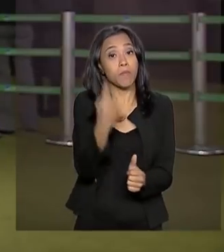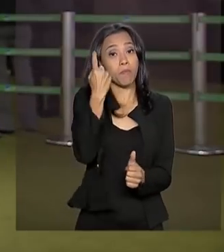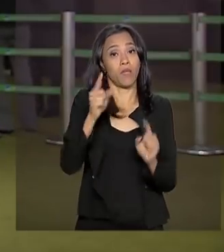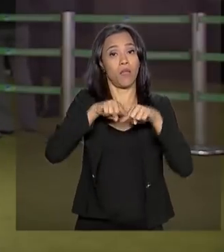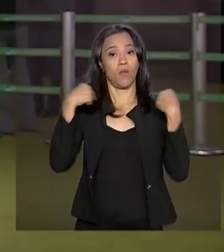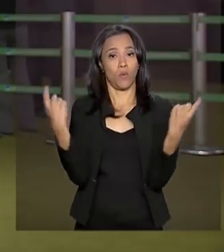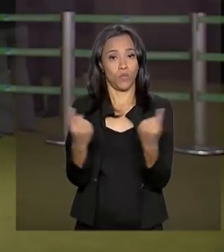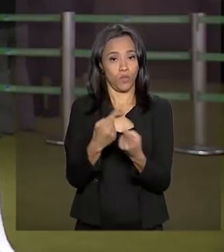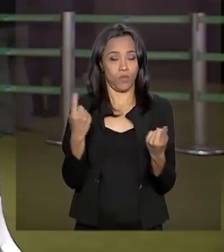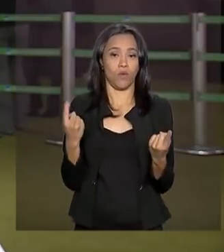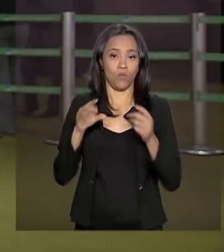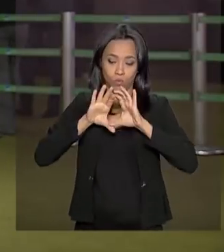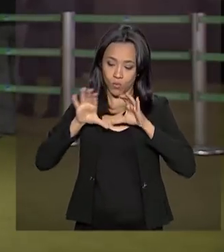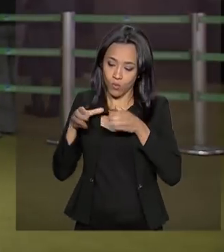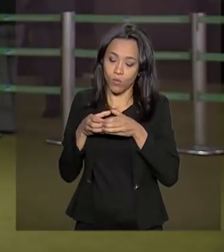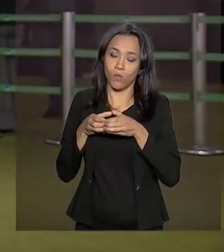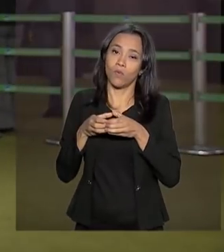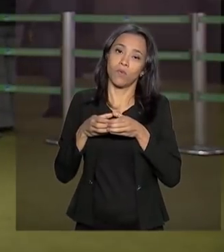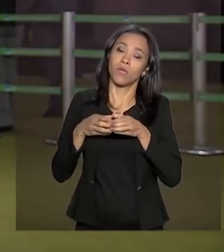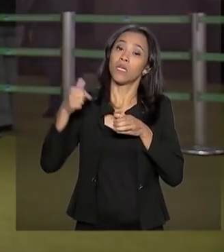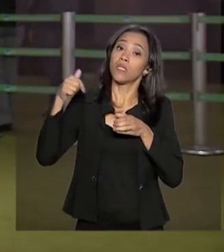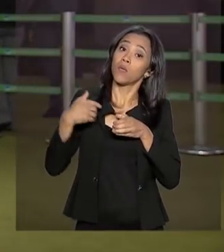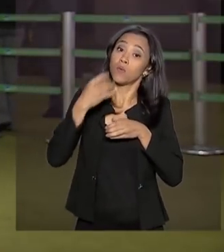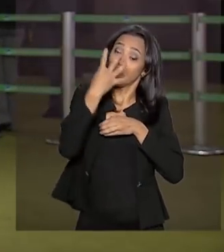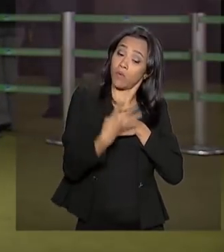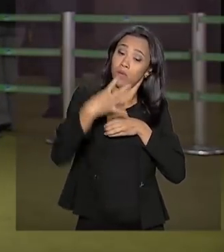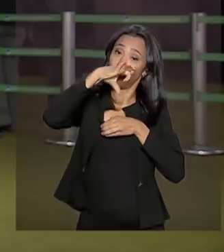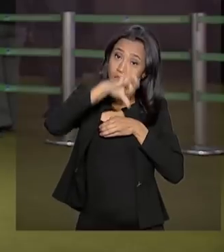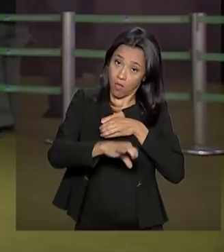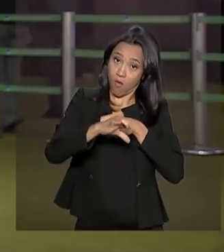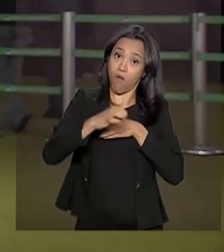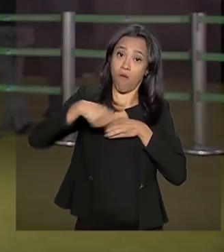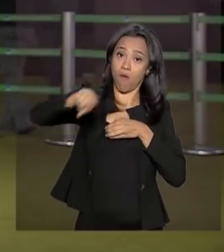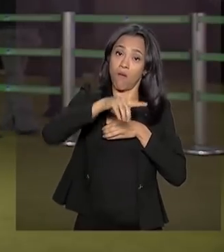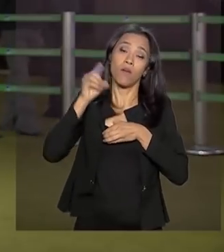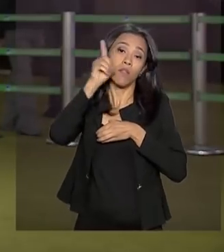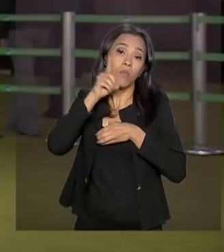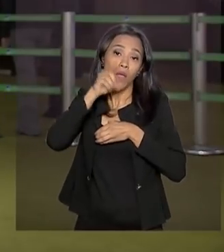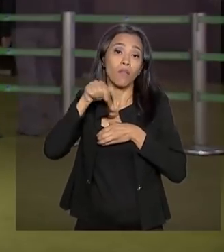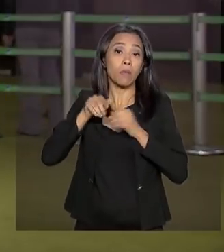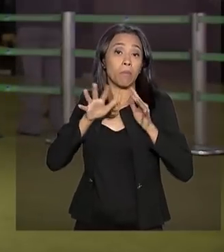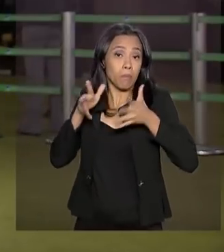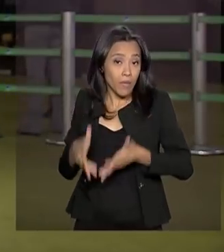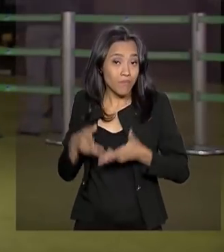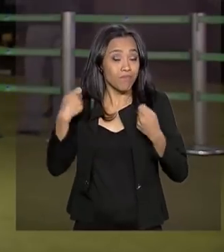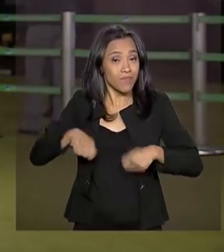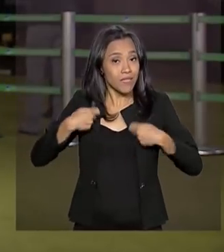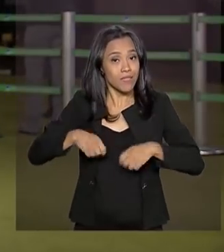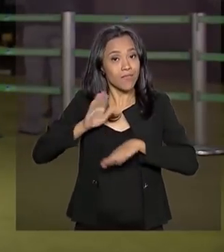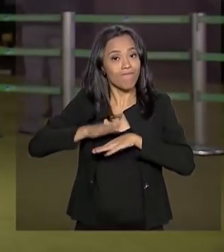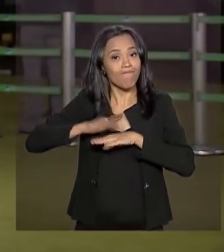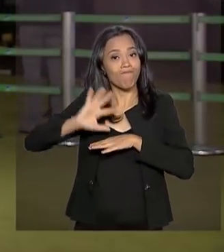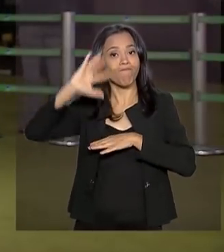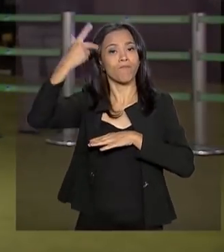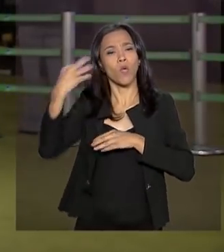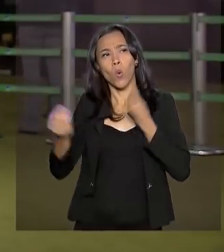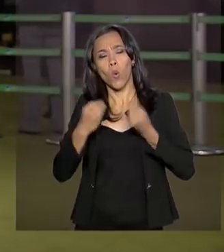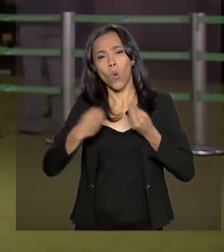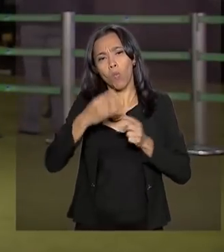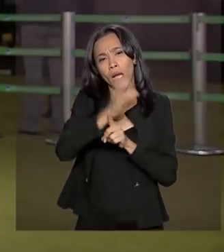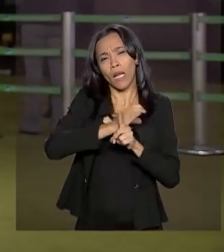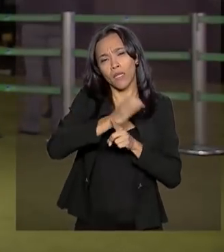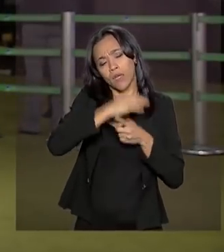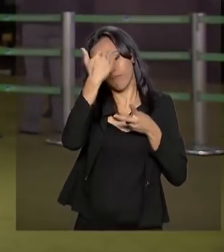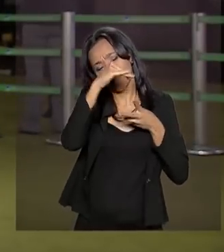do colegiado e aí na ocasião os 49 deputados que fazem parte da comissão precisam decidir sobre o cronograma de trabalho